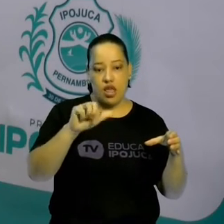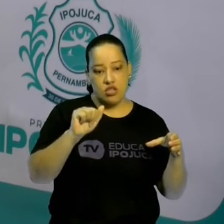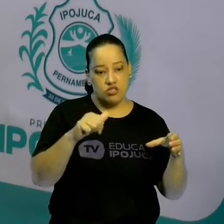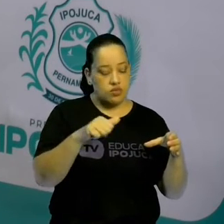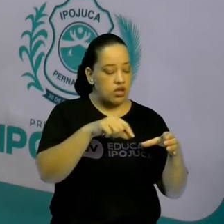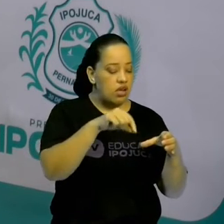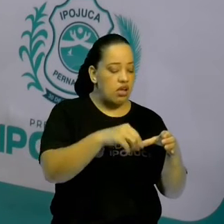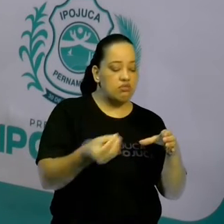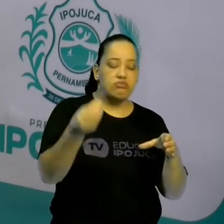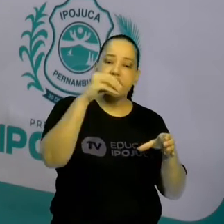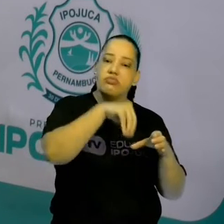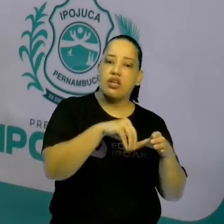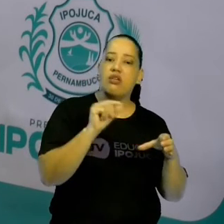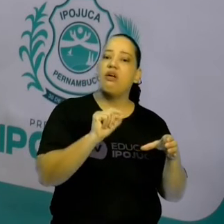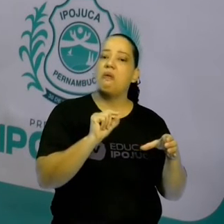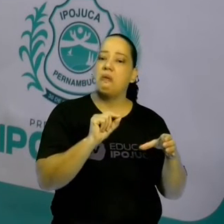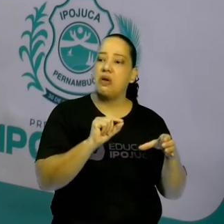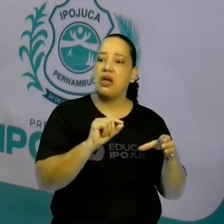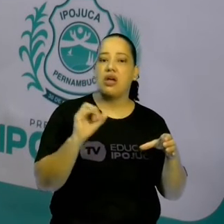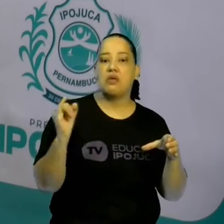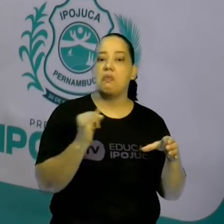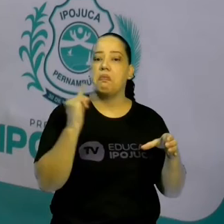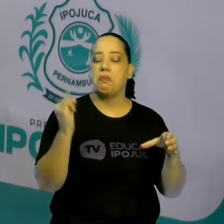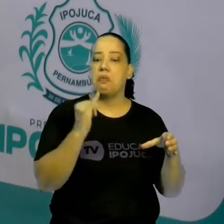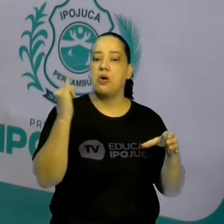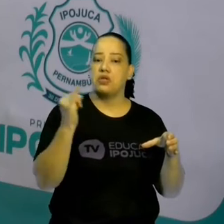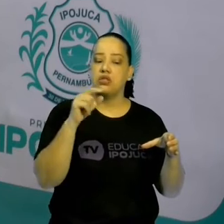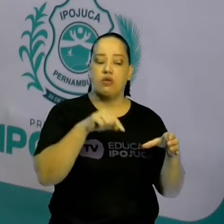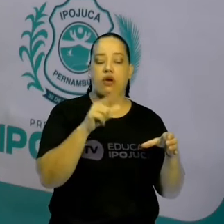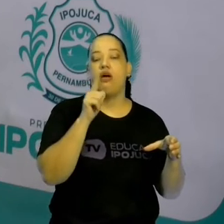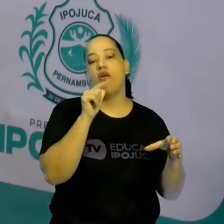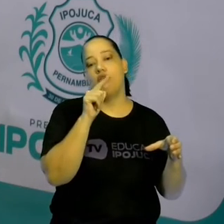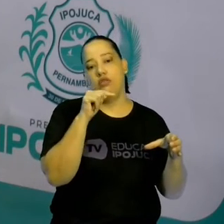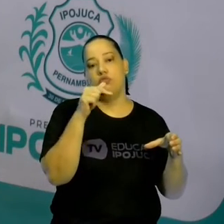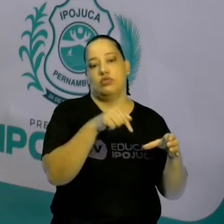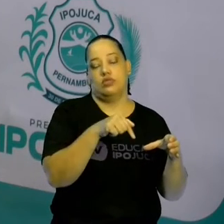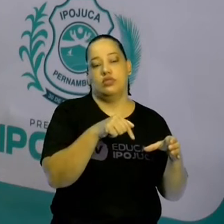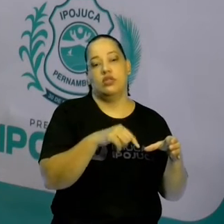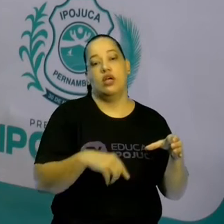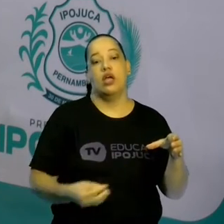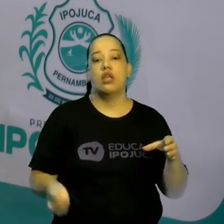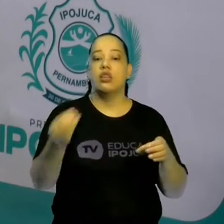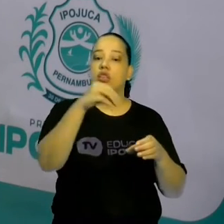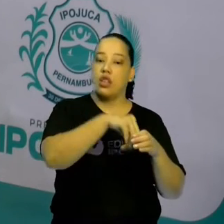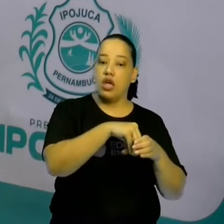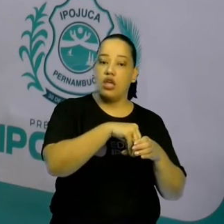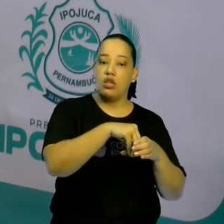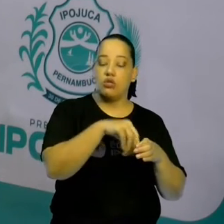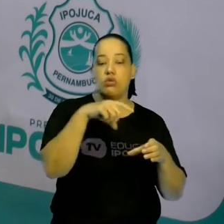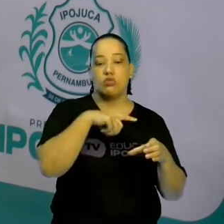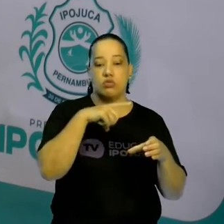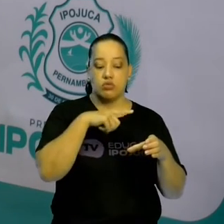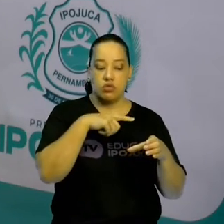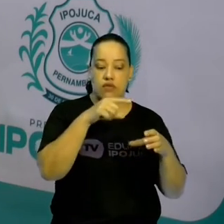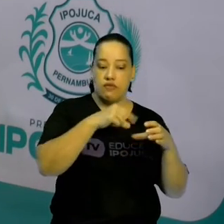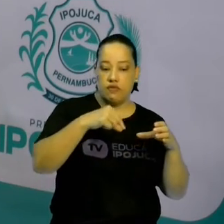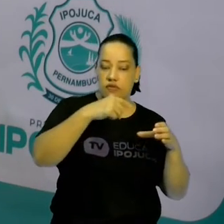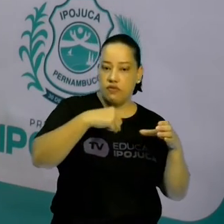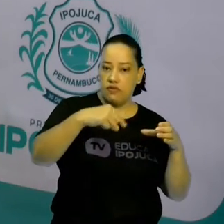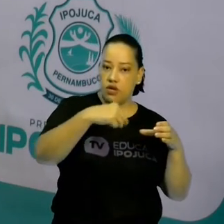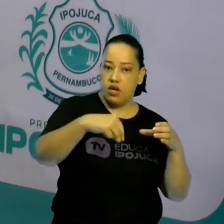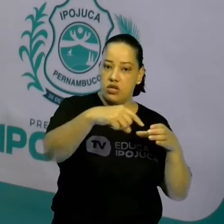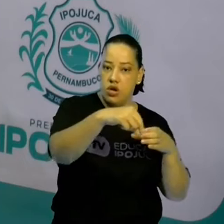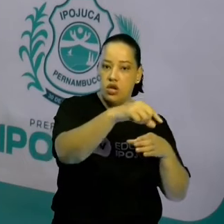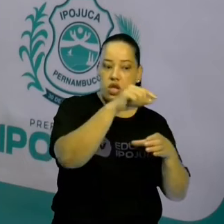parte, a sua principal composição é formada a partir de água. Dentro dele nós temos as organelas, que também são